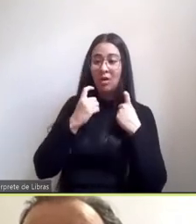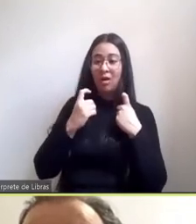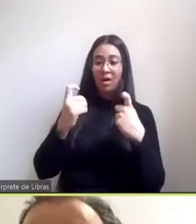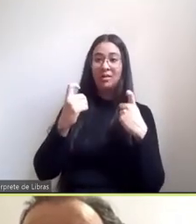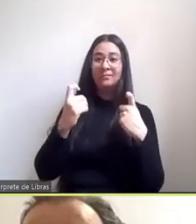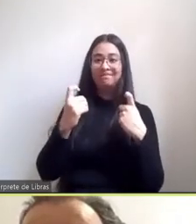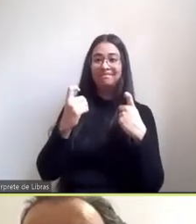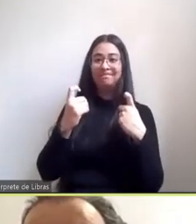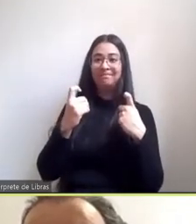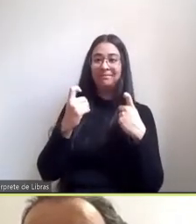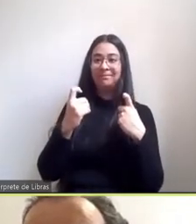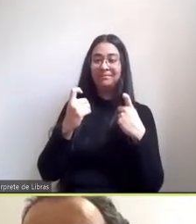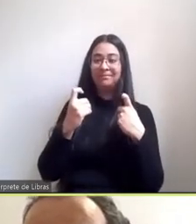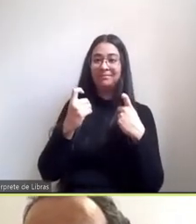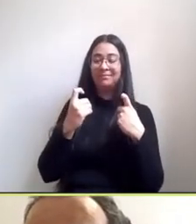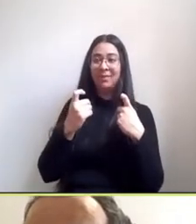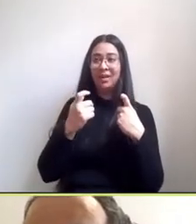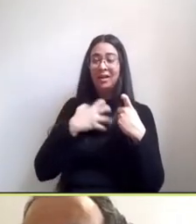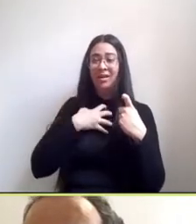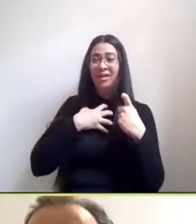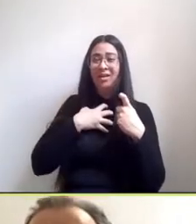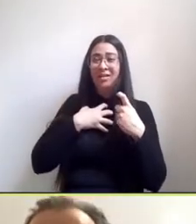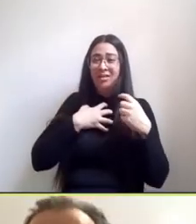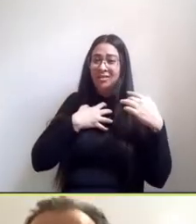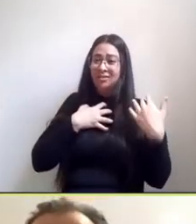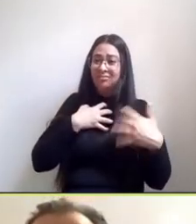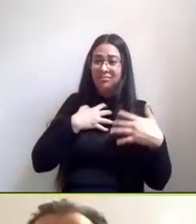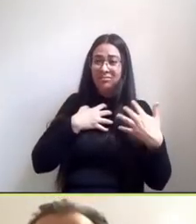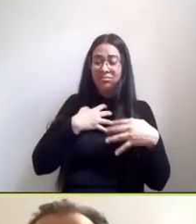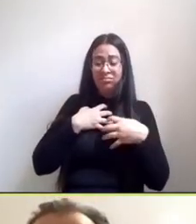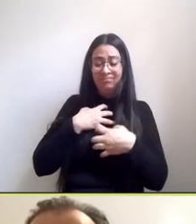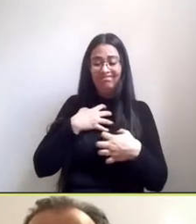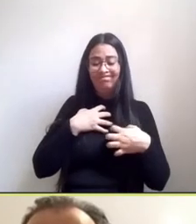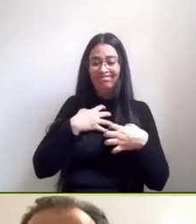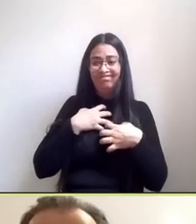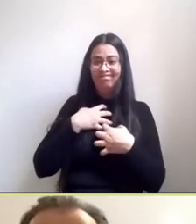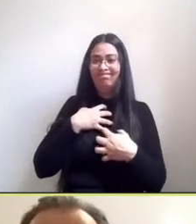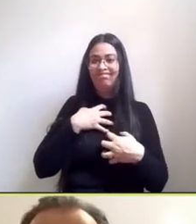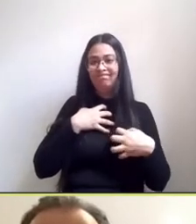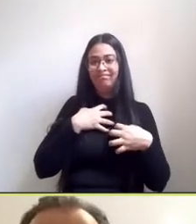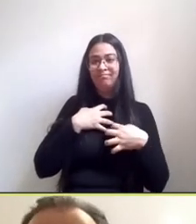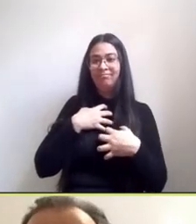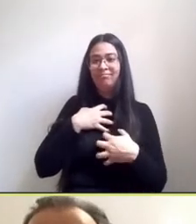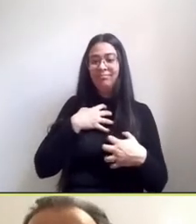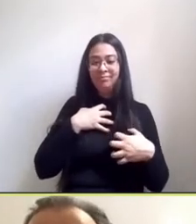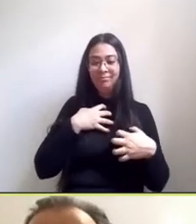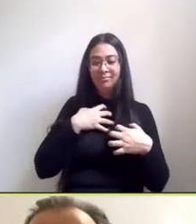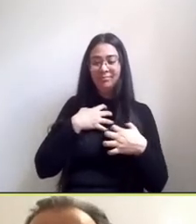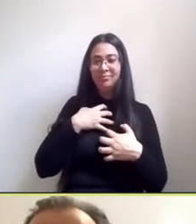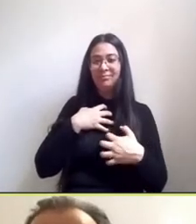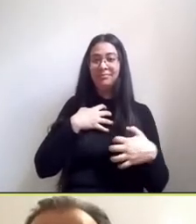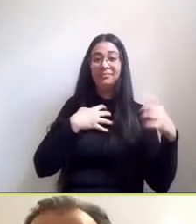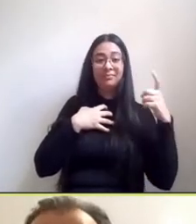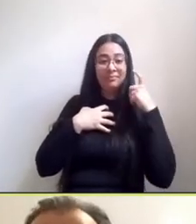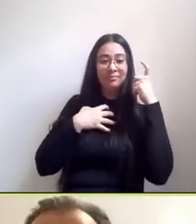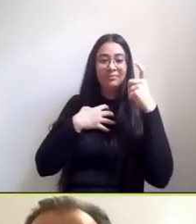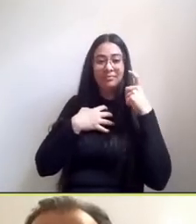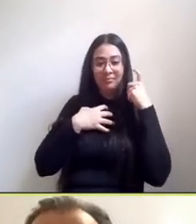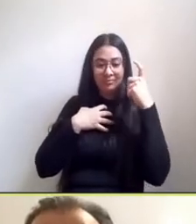coisa que nos deixa a todos que nos que nos preocupamos com